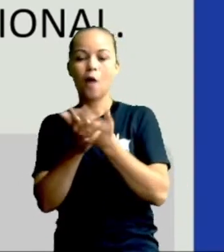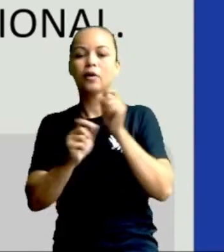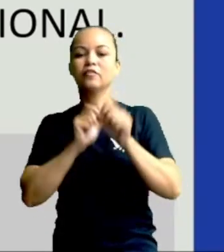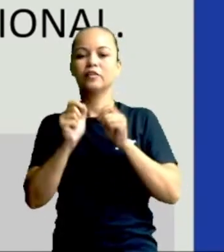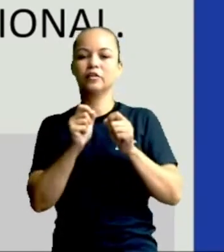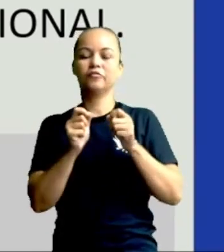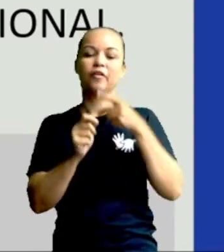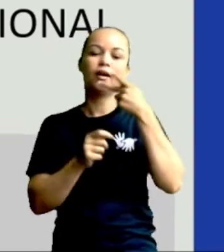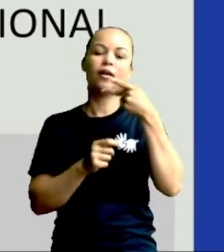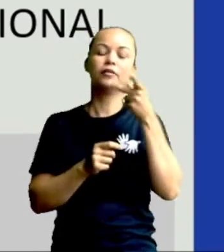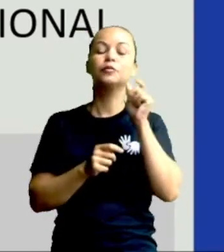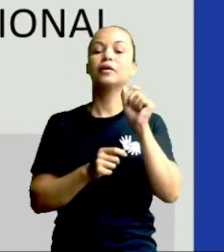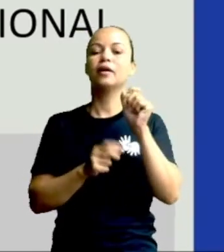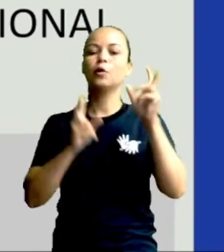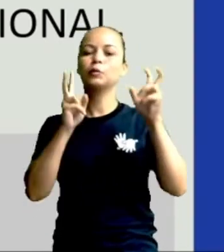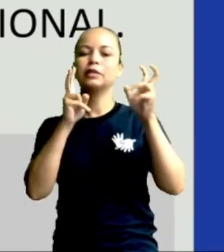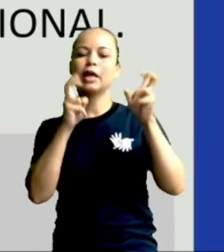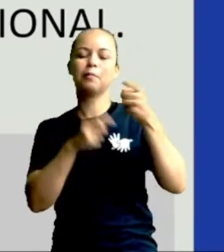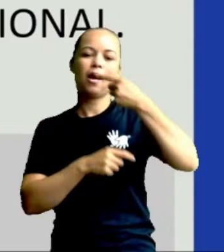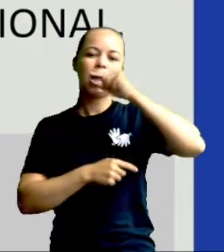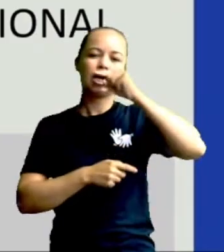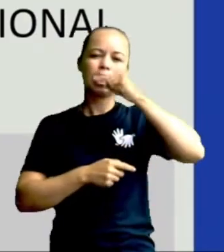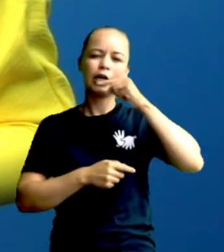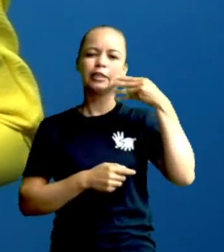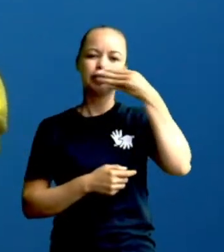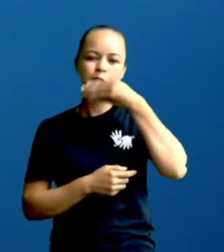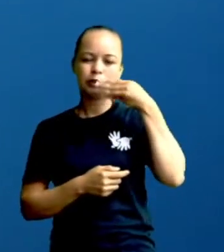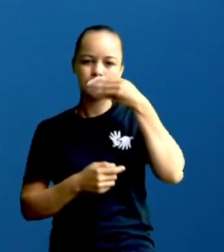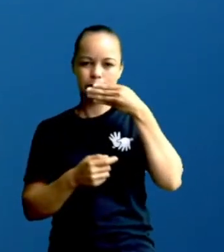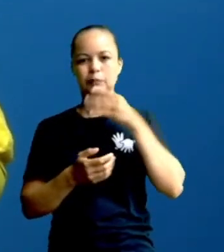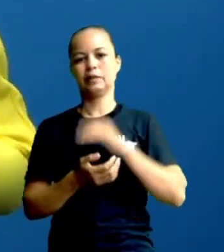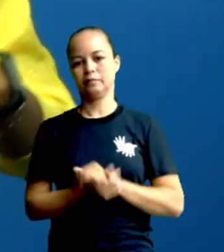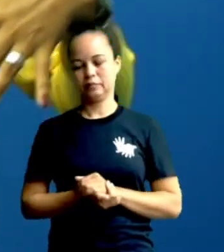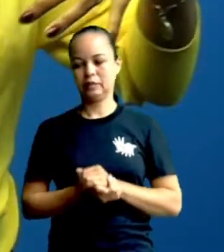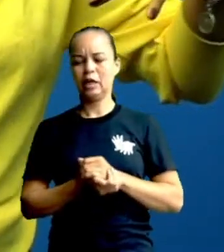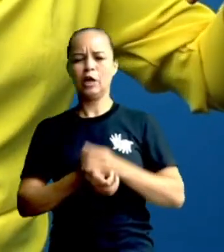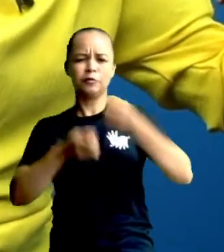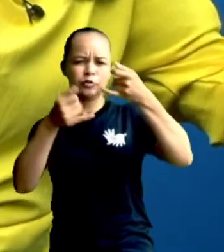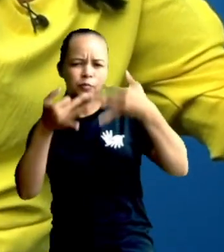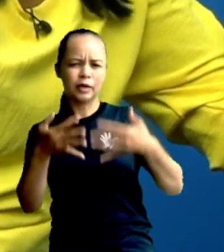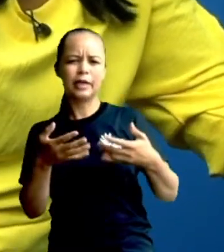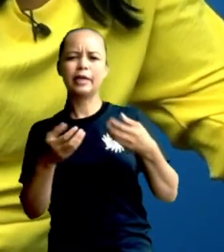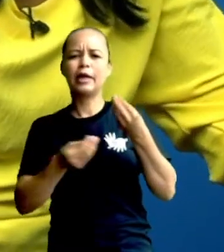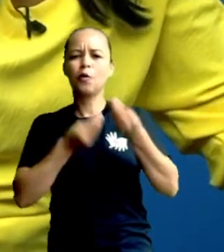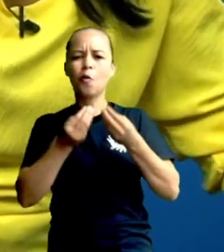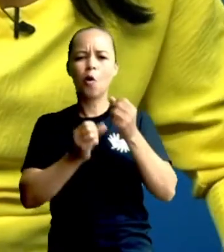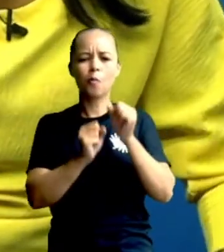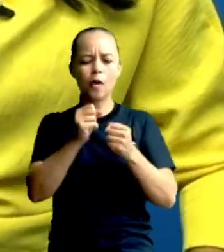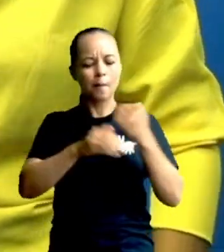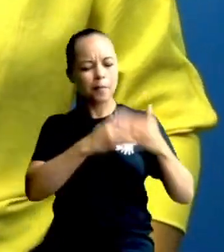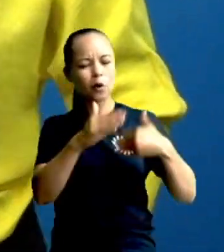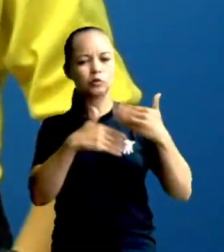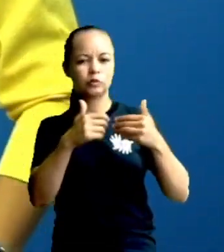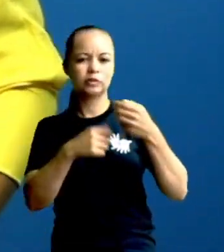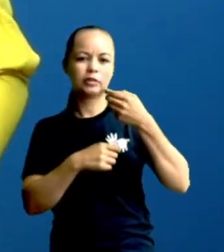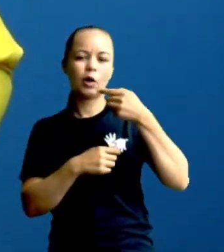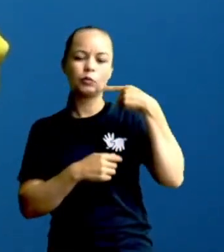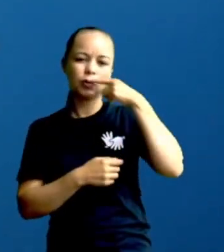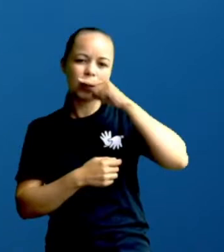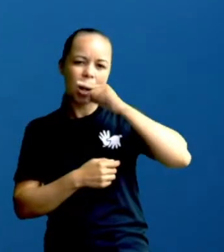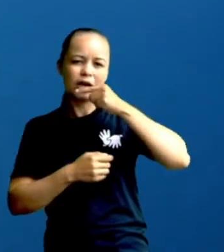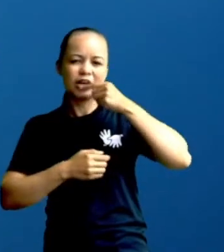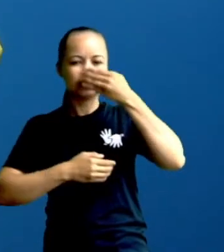a cana-de-açúcar. Falei sobre a produção do açúcar, como era produzido, de onde